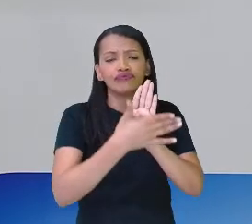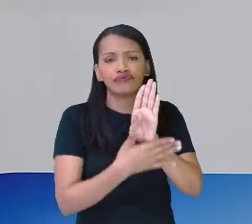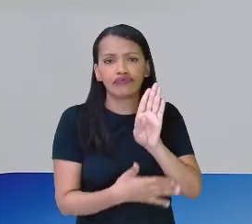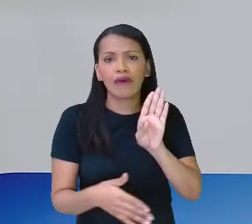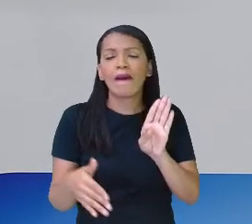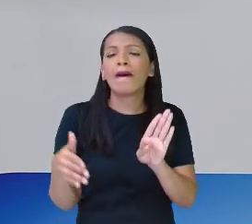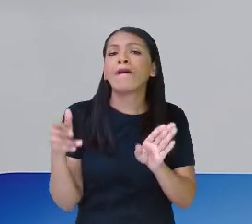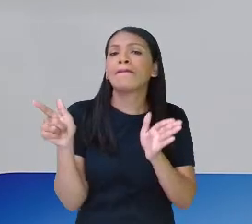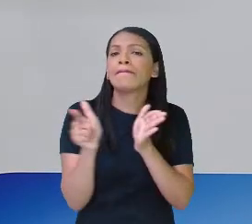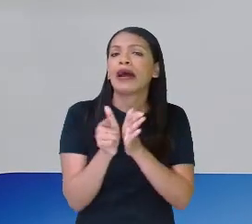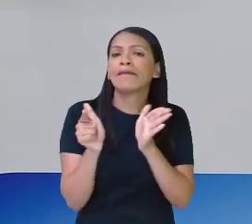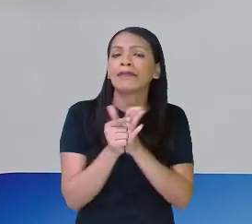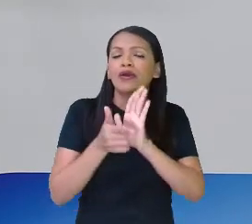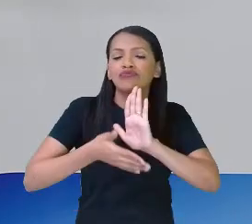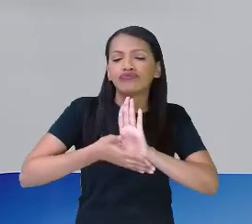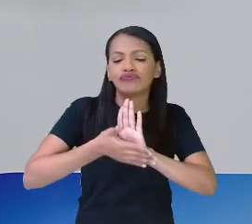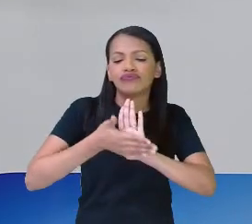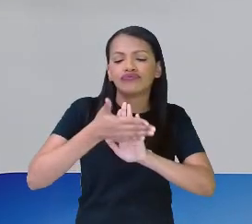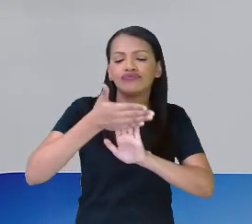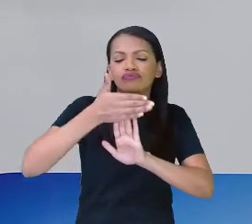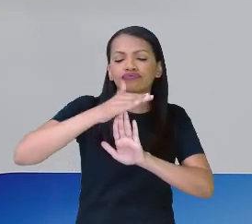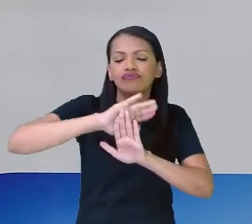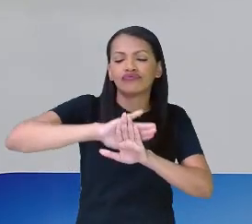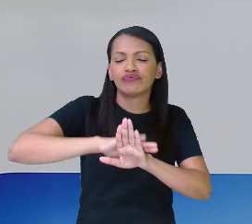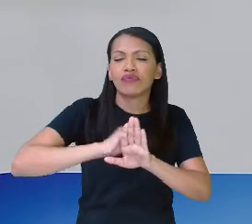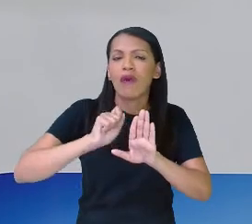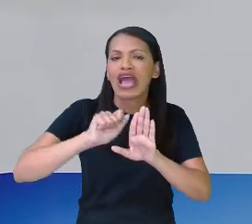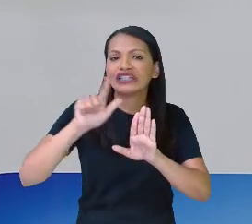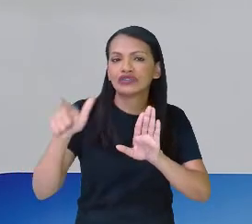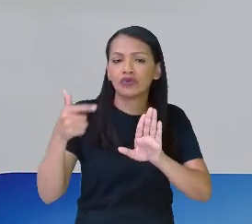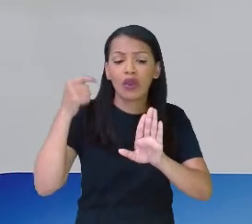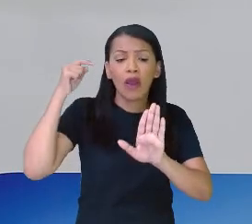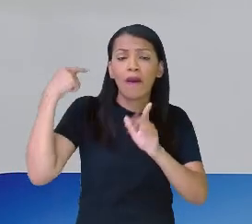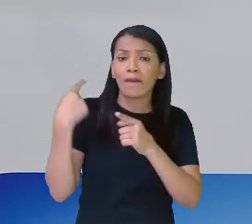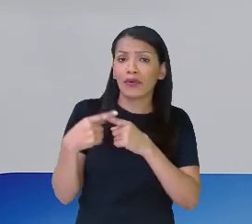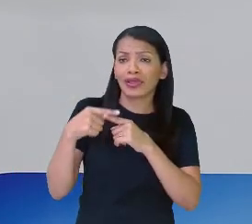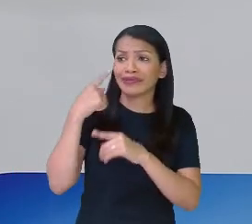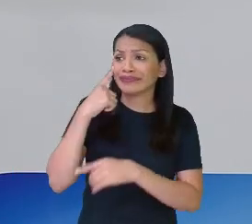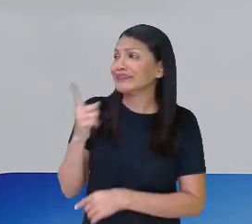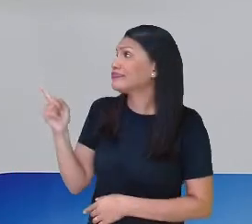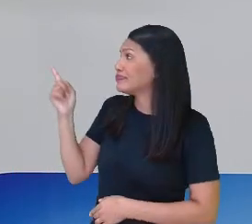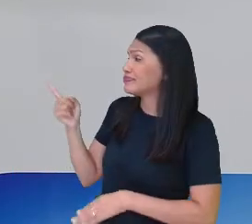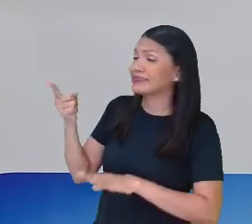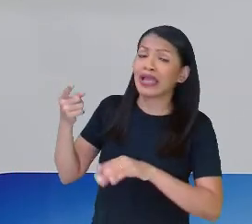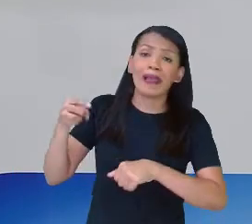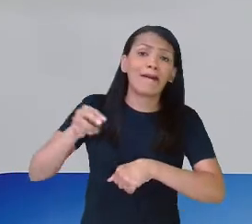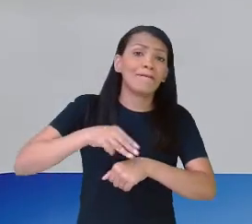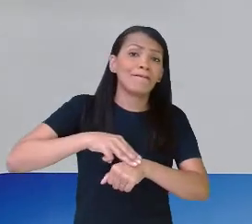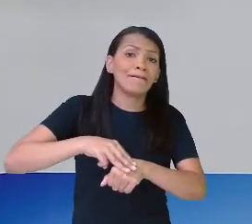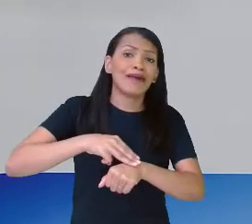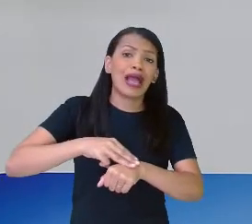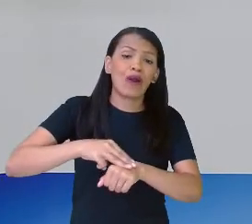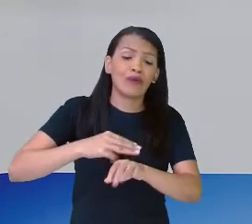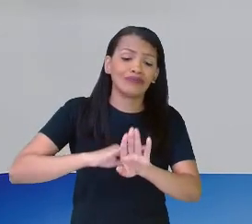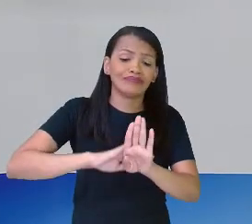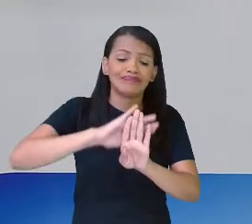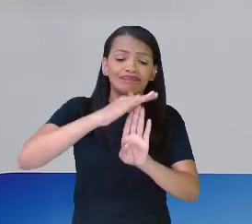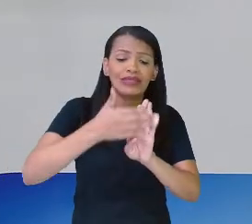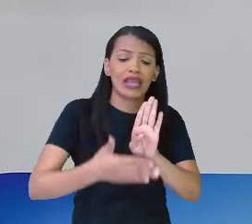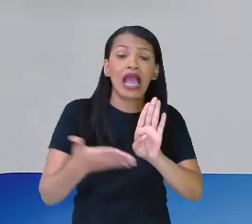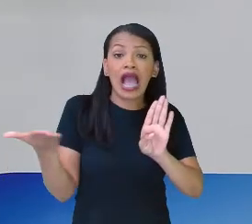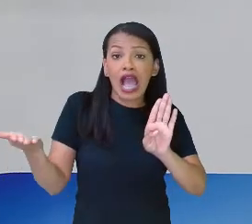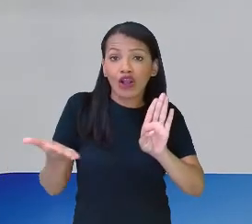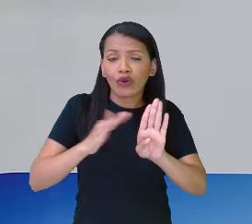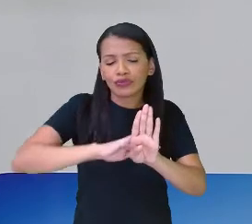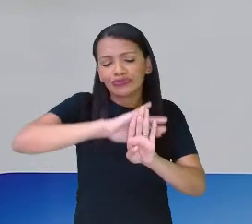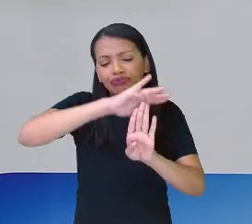adesivo na cor azul. Aqui está marrom, ela não quer mais marrom. Ela quer azul. Aí, a pergunta é, qual a área da